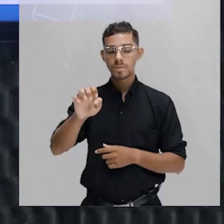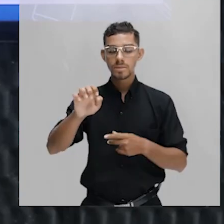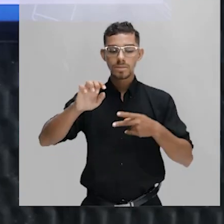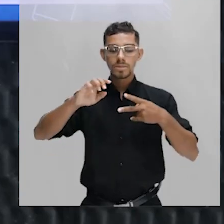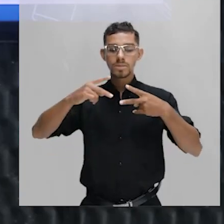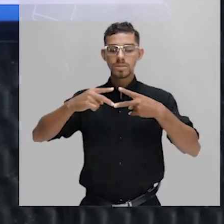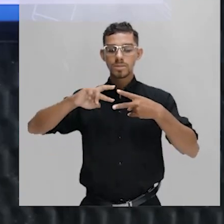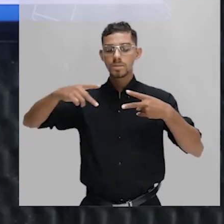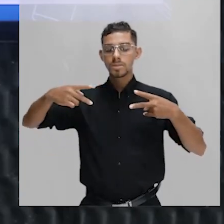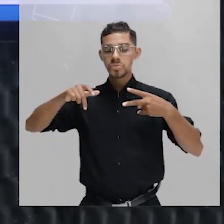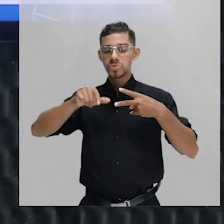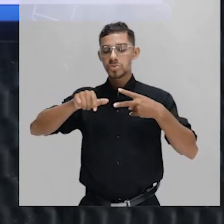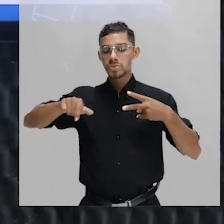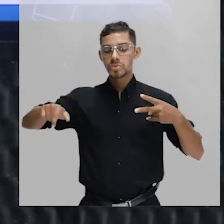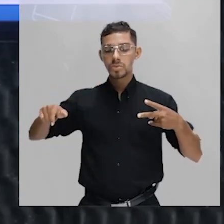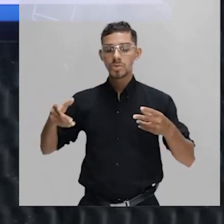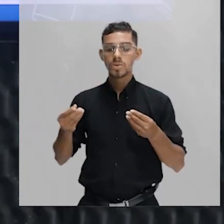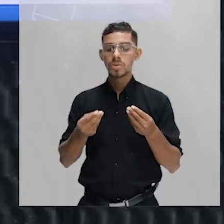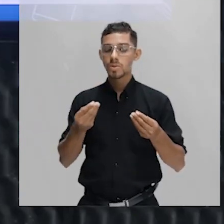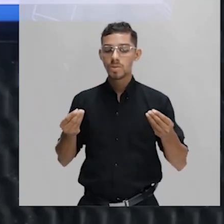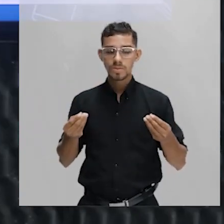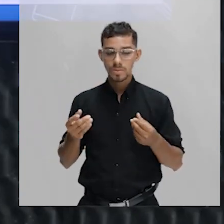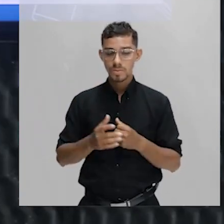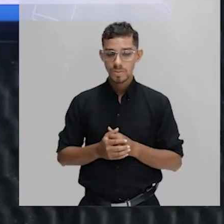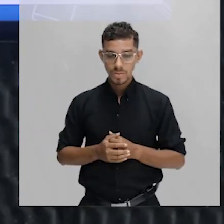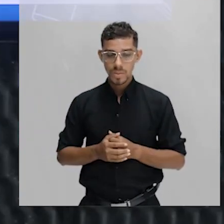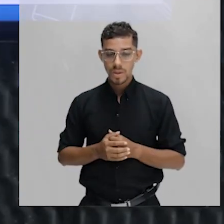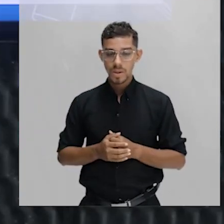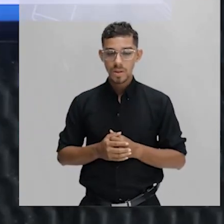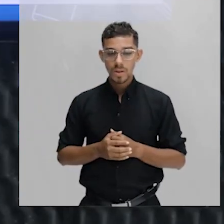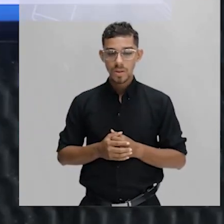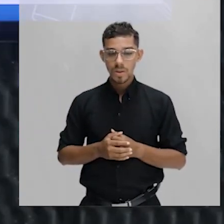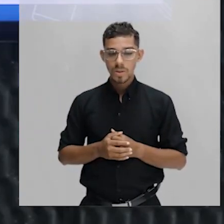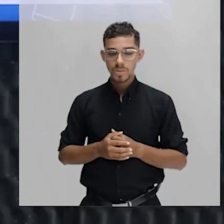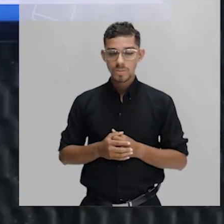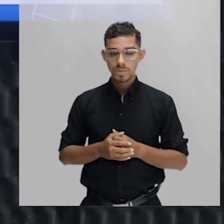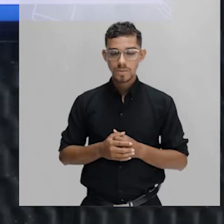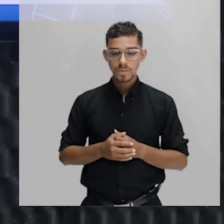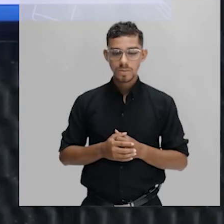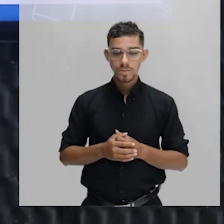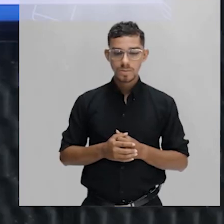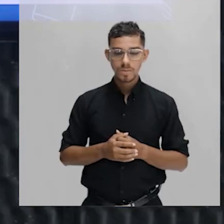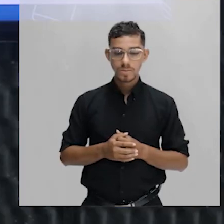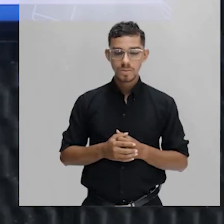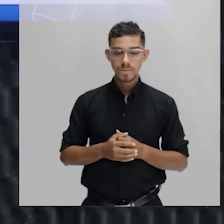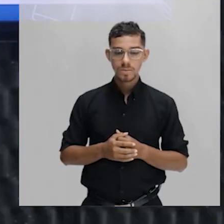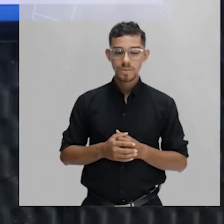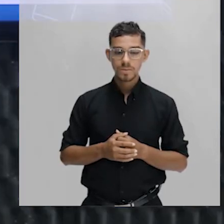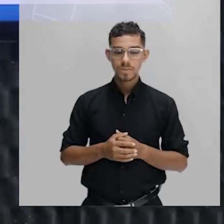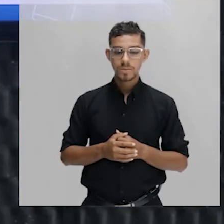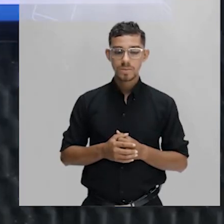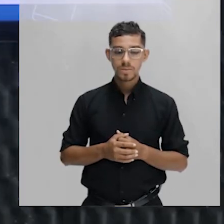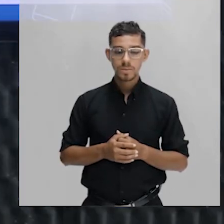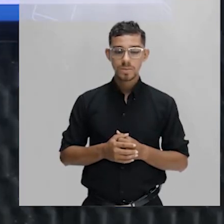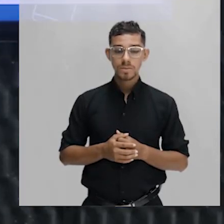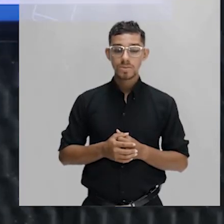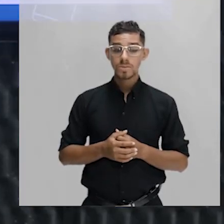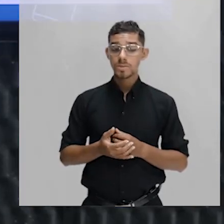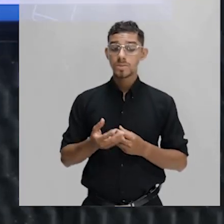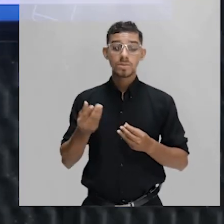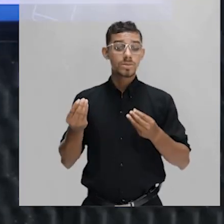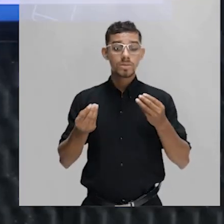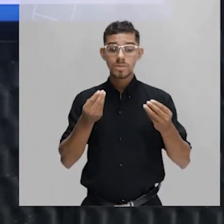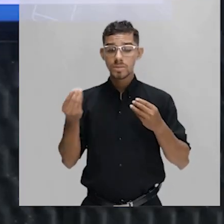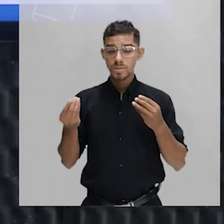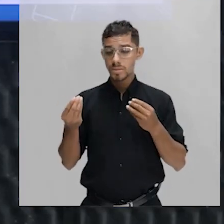ribossomo, aliás, como é que as enzimas que produzirão